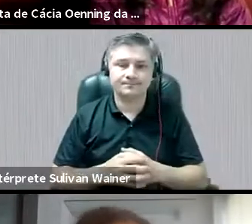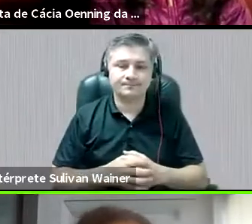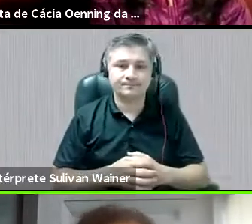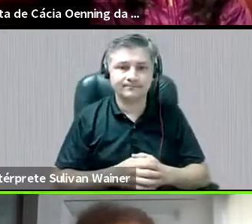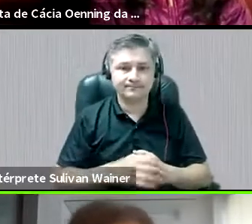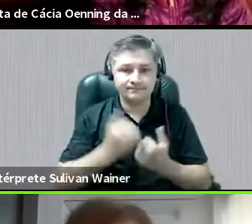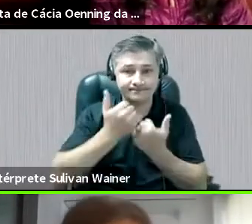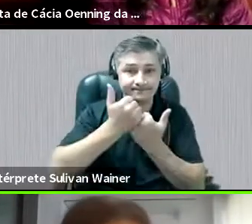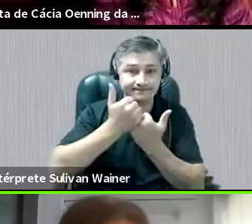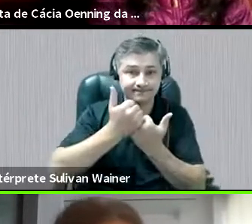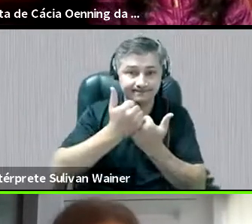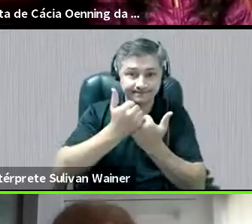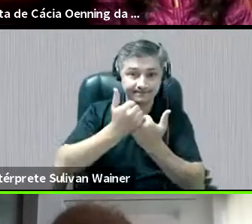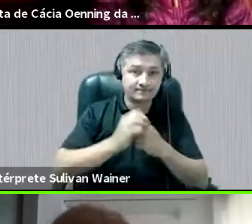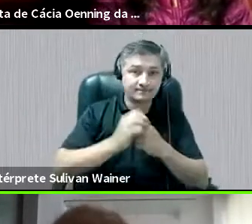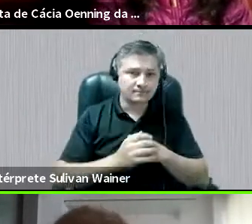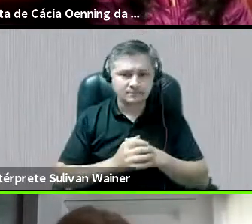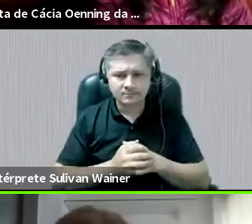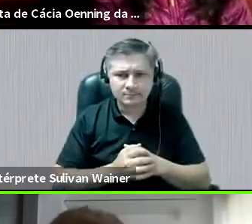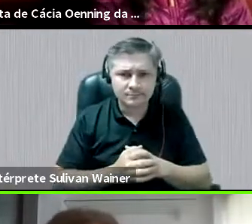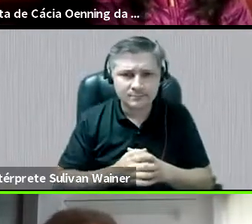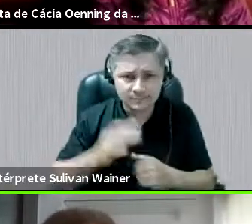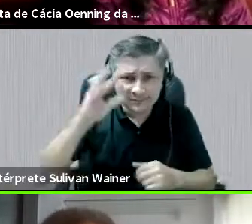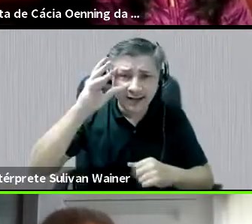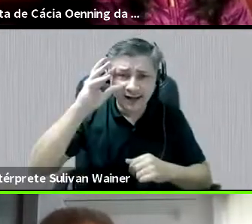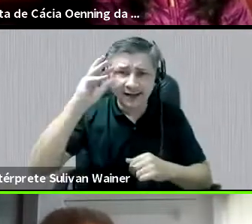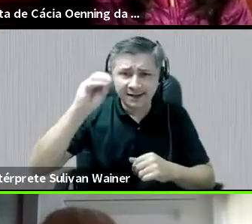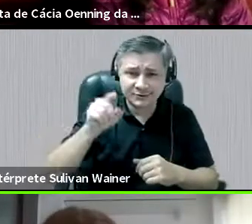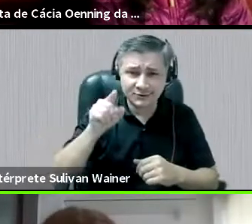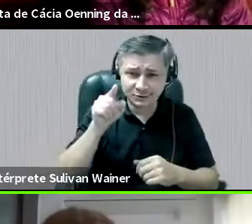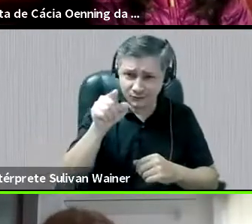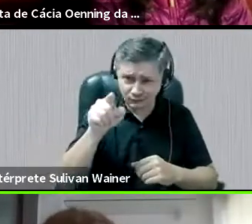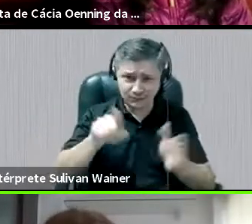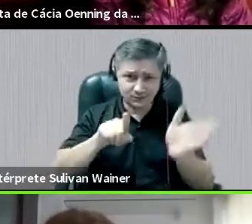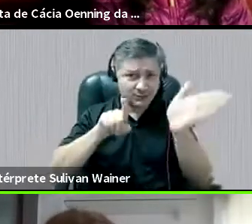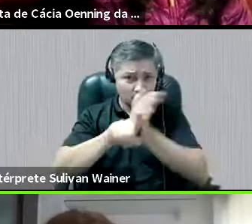Eu acho, Beth, que essa tua pergunta é super relevante.